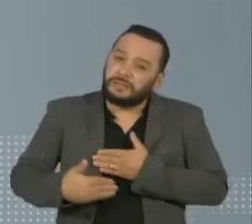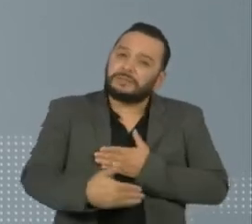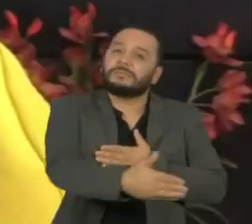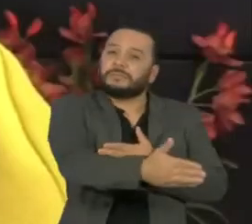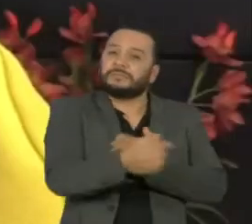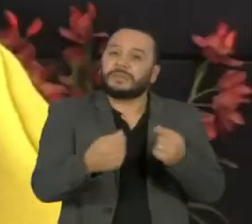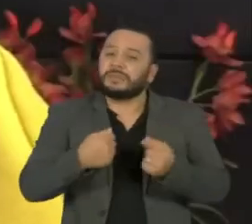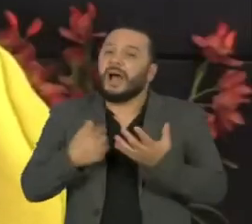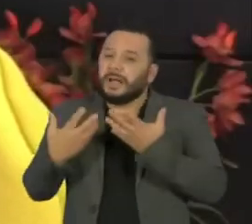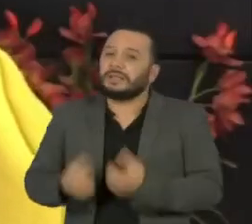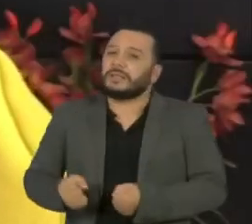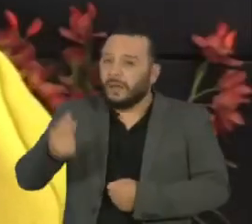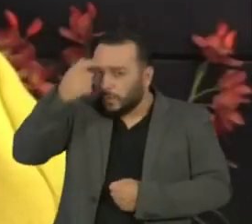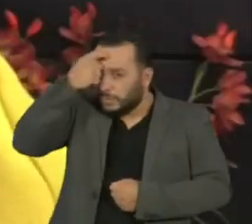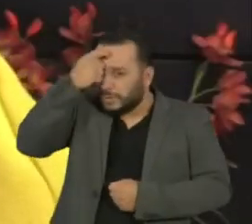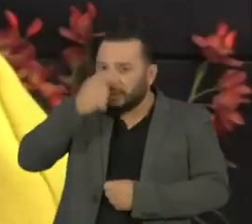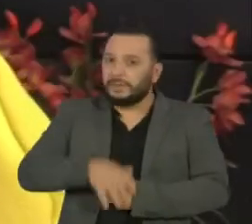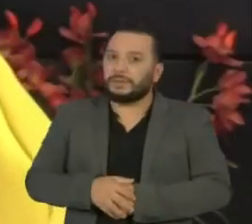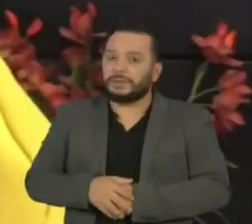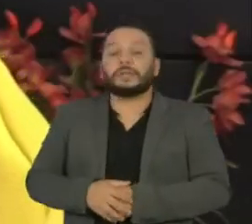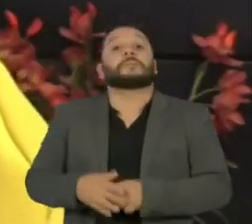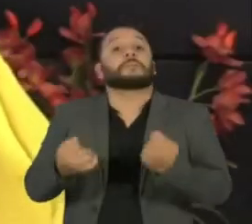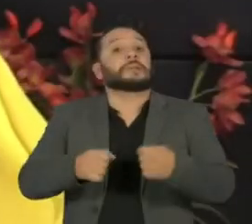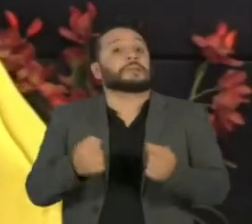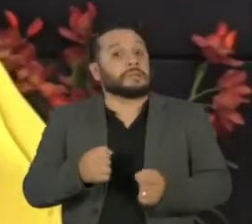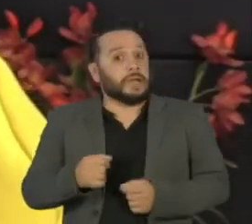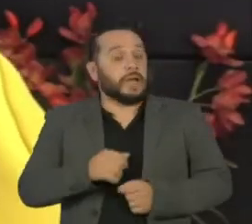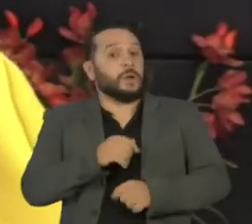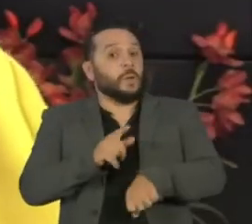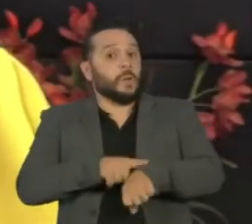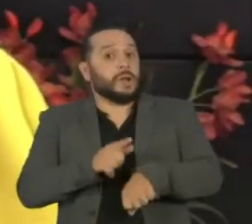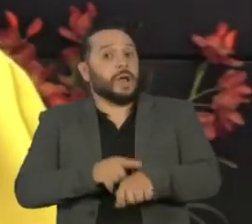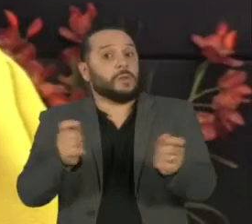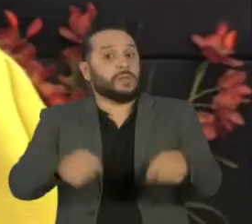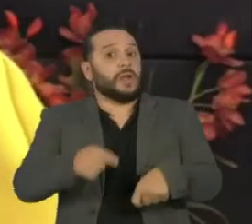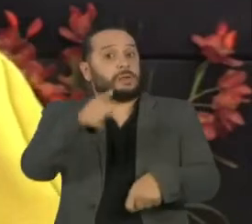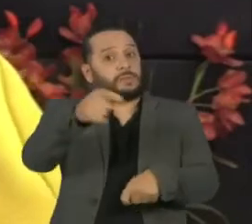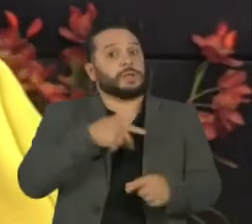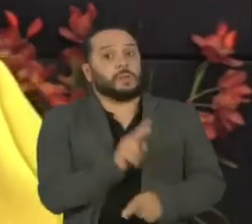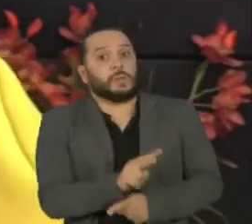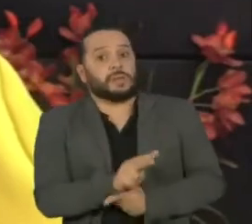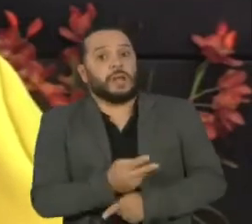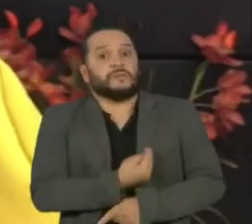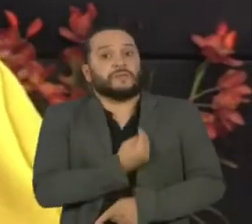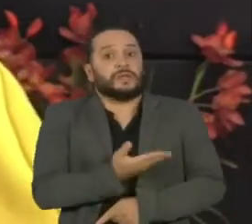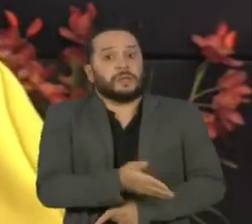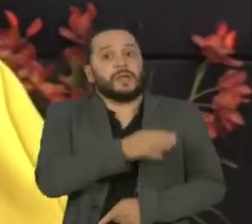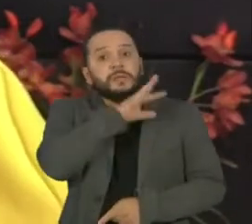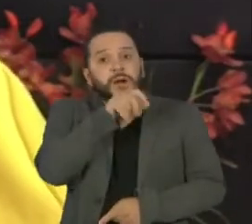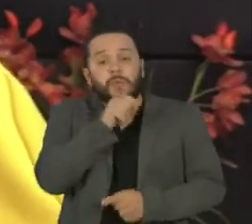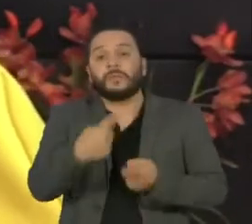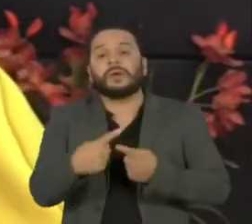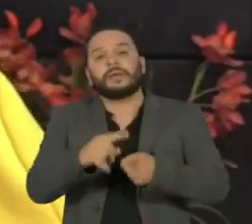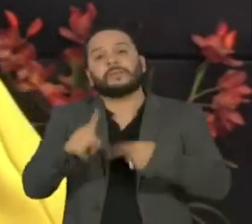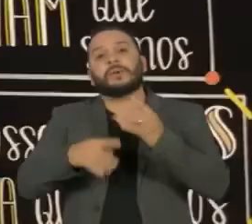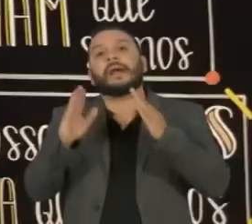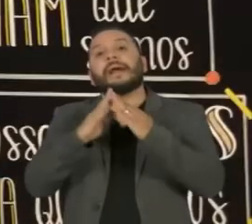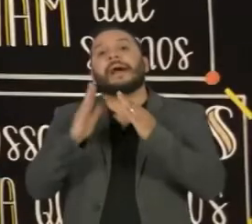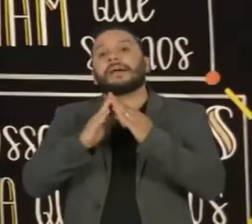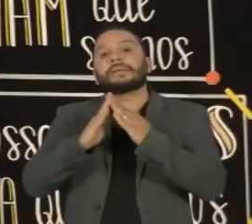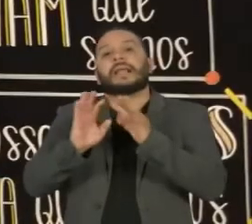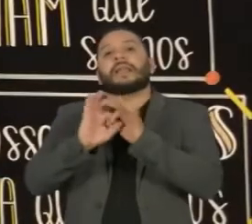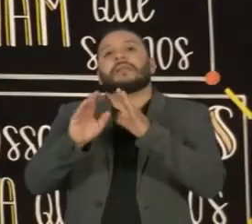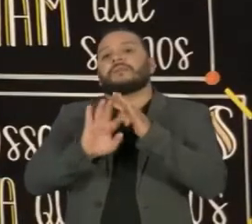consciência. Então o animalzinho precisa caber na sua vida, mesmo quando a sua vida voltar, as suas saídas ao normal, a sua ida ao trabalho normal.